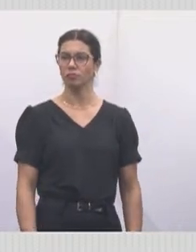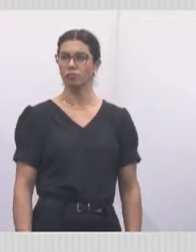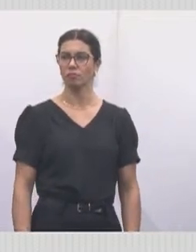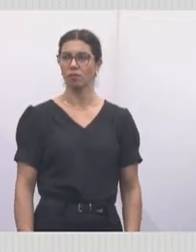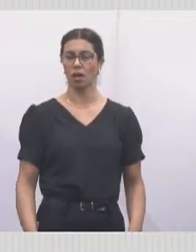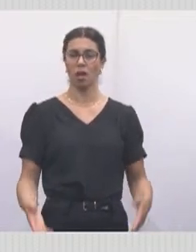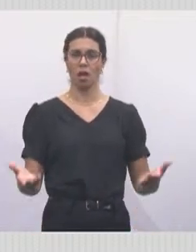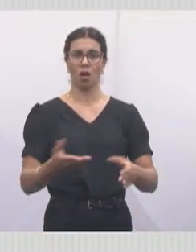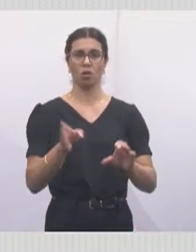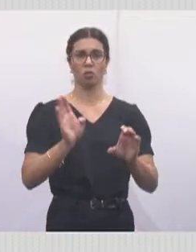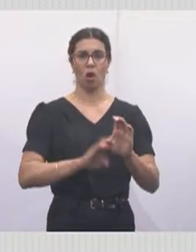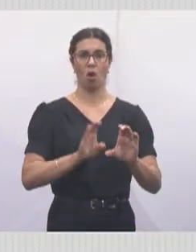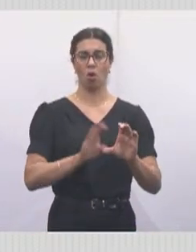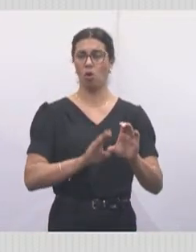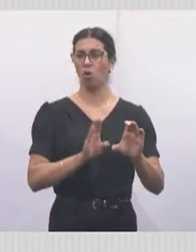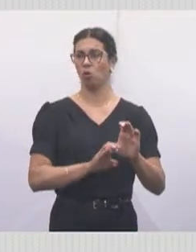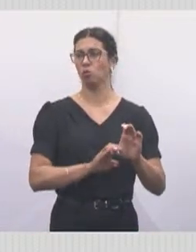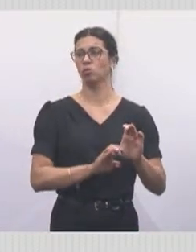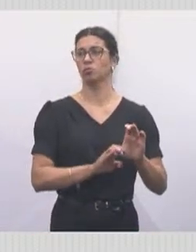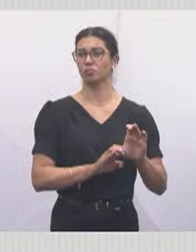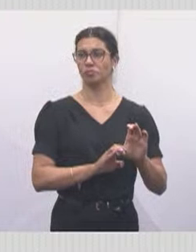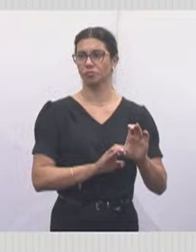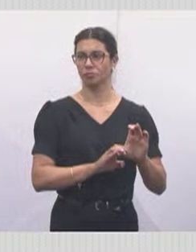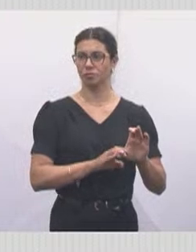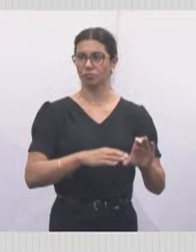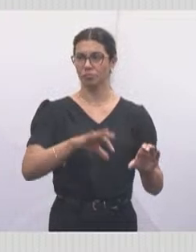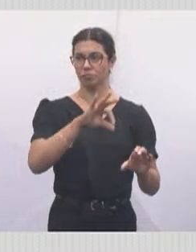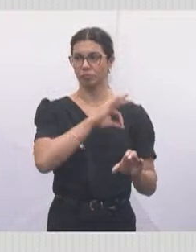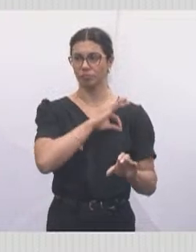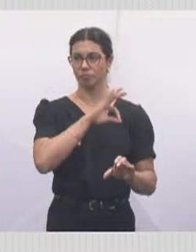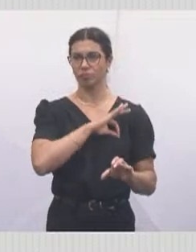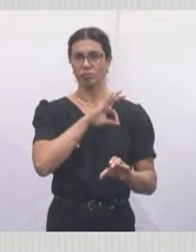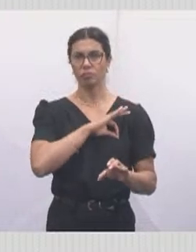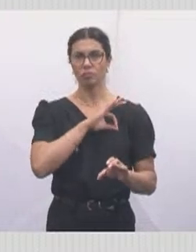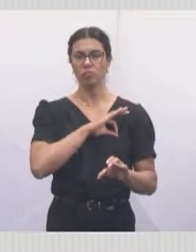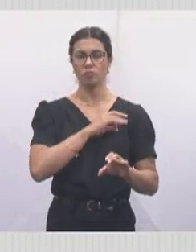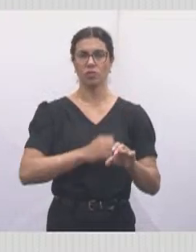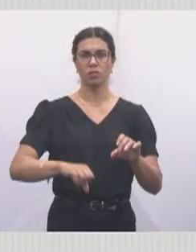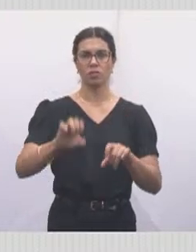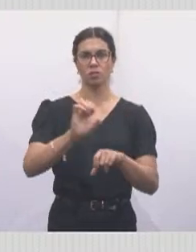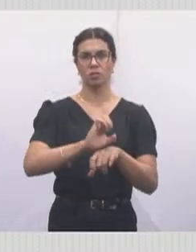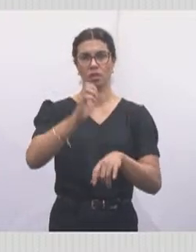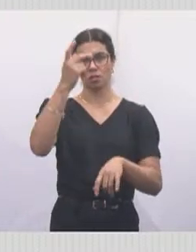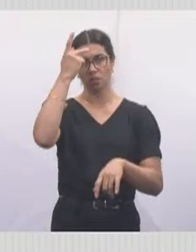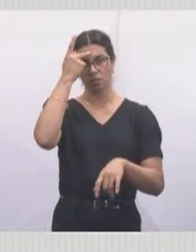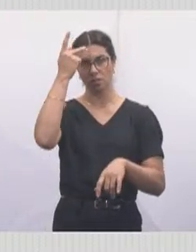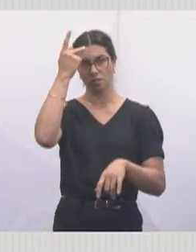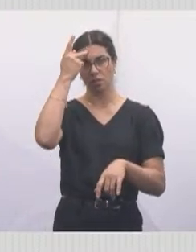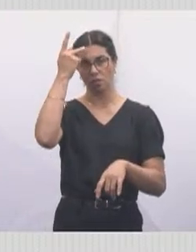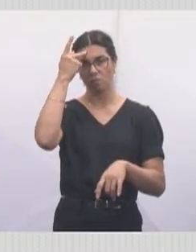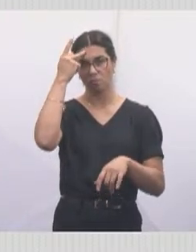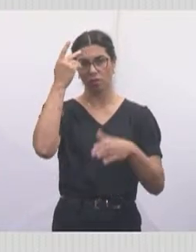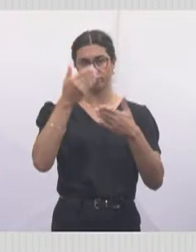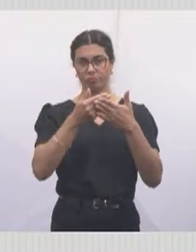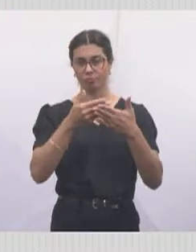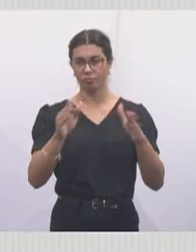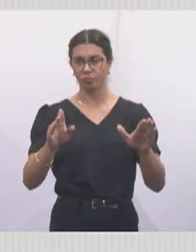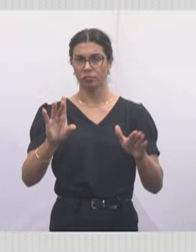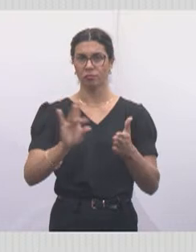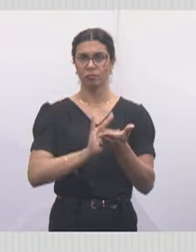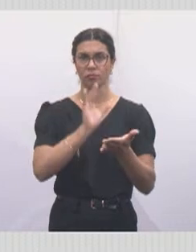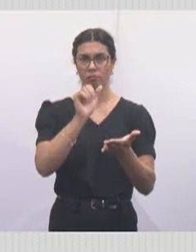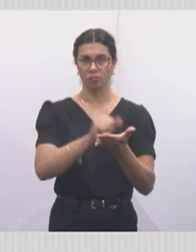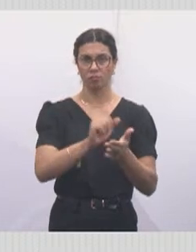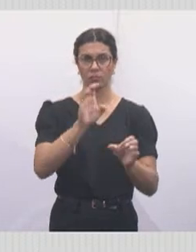abriu aí o concurso para a Polícia Militar do Estado de São Paulo, inclusive a